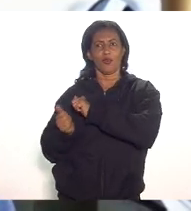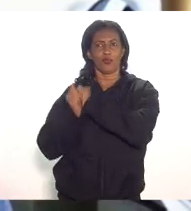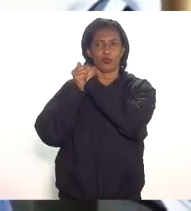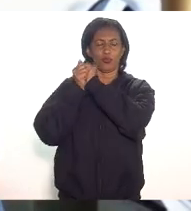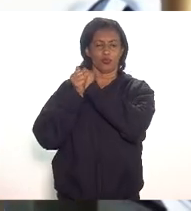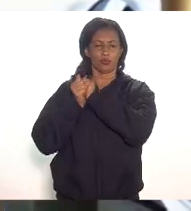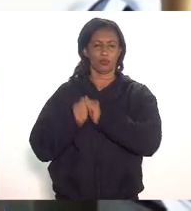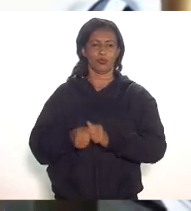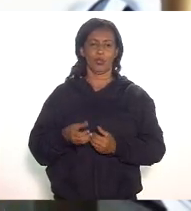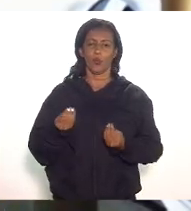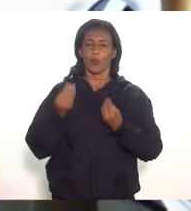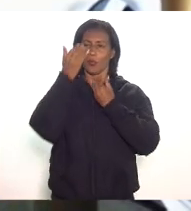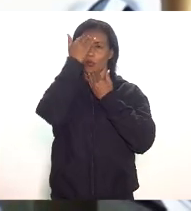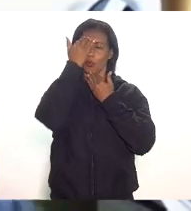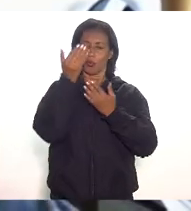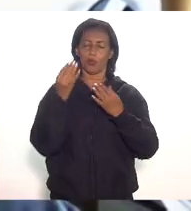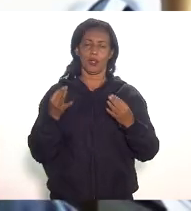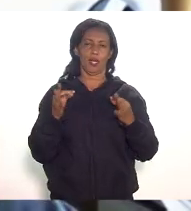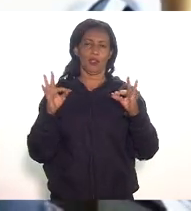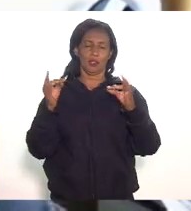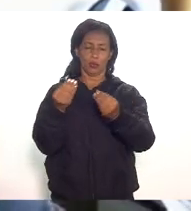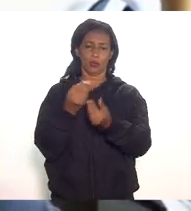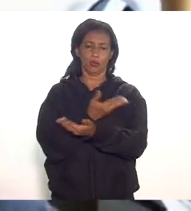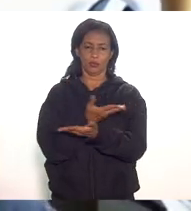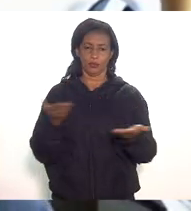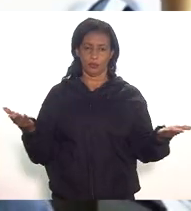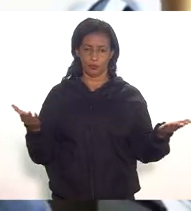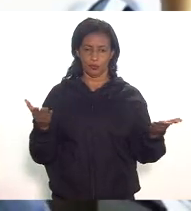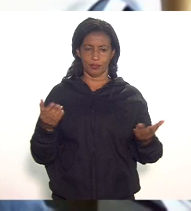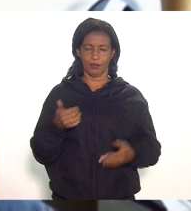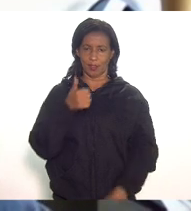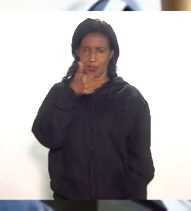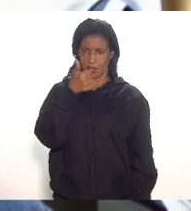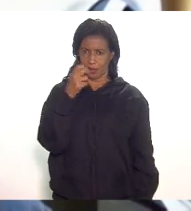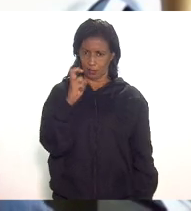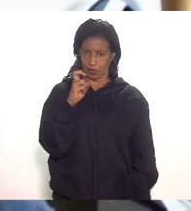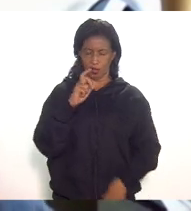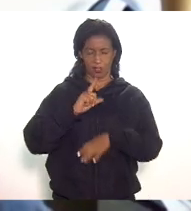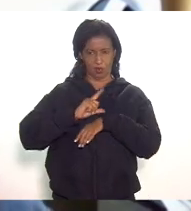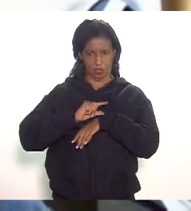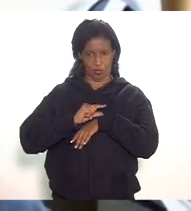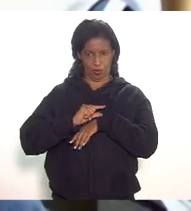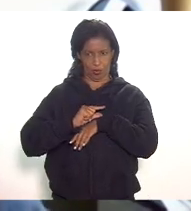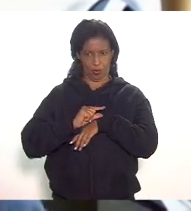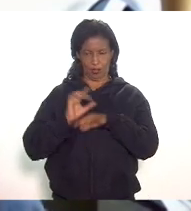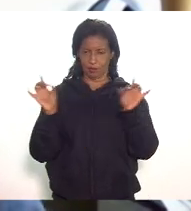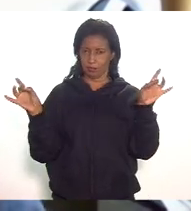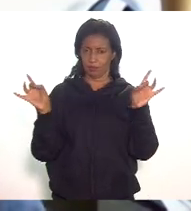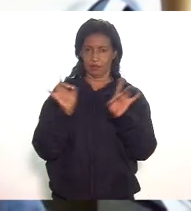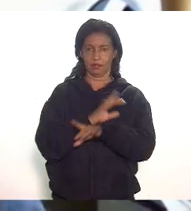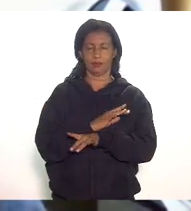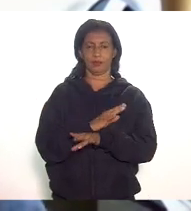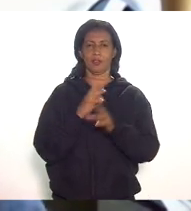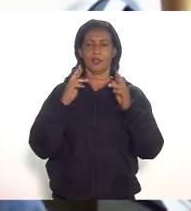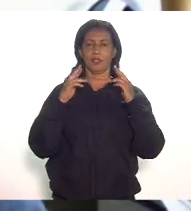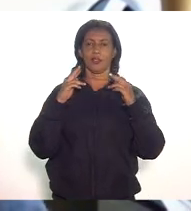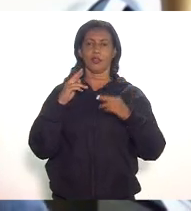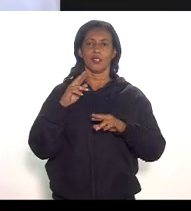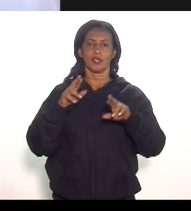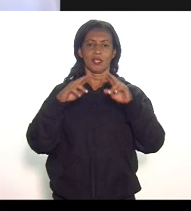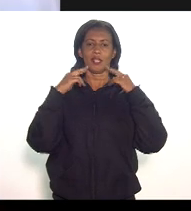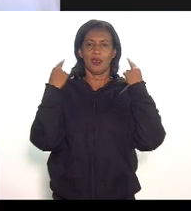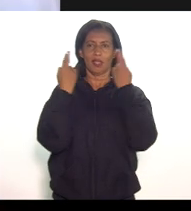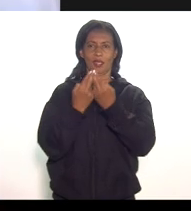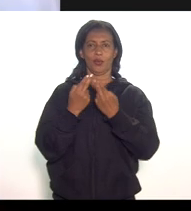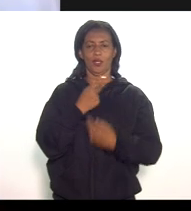muito obrigado a todos e a todos são 15 horas está encerrada a nossa audiência pública